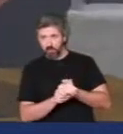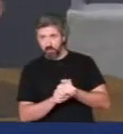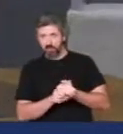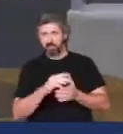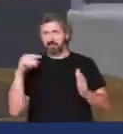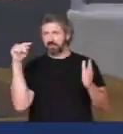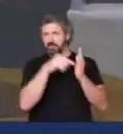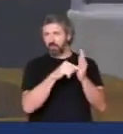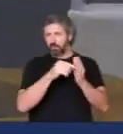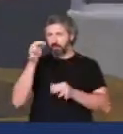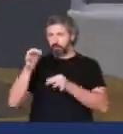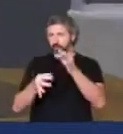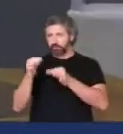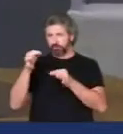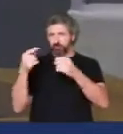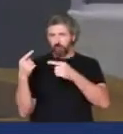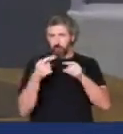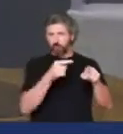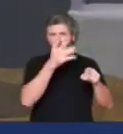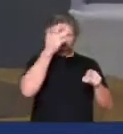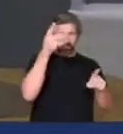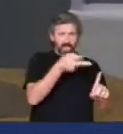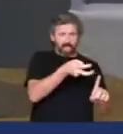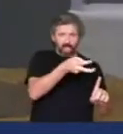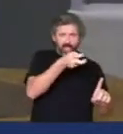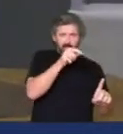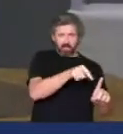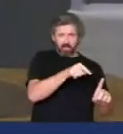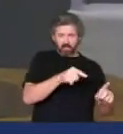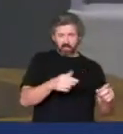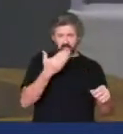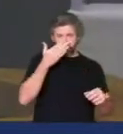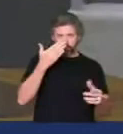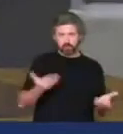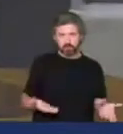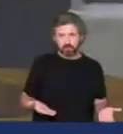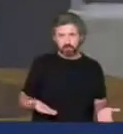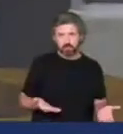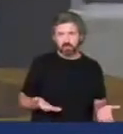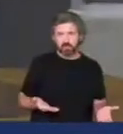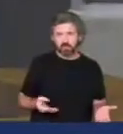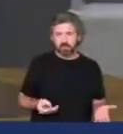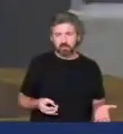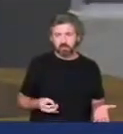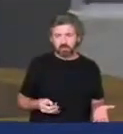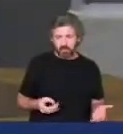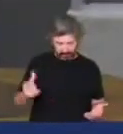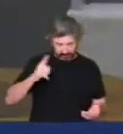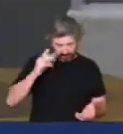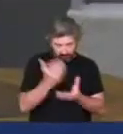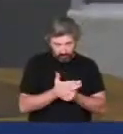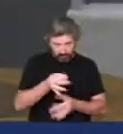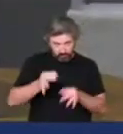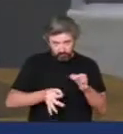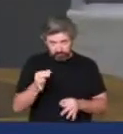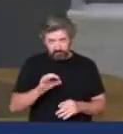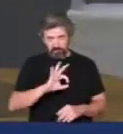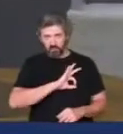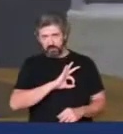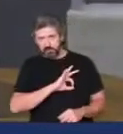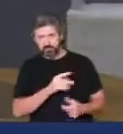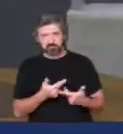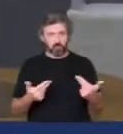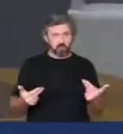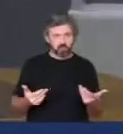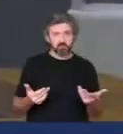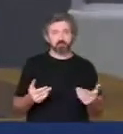alguma denúncia na justiça contra os exploradores de menores? será que existe essa ação na justiça? o